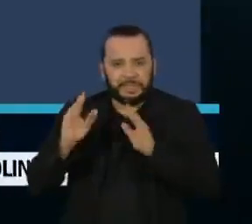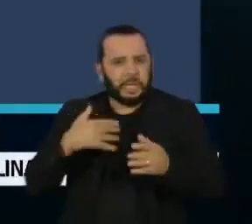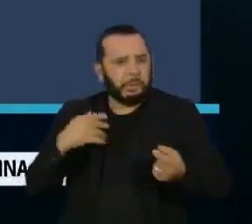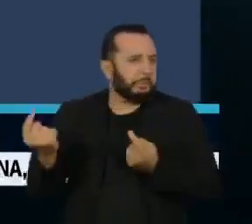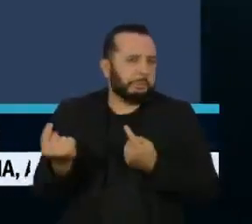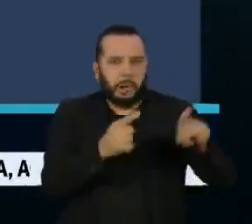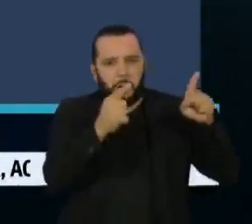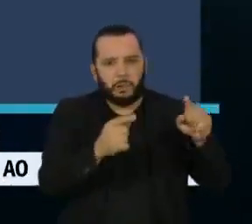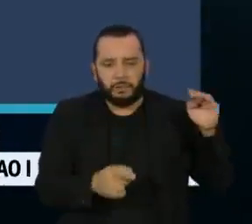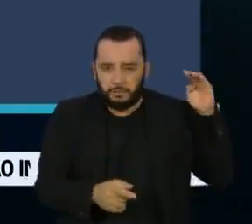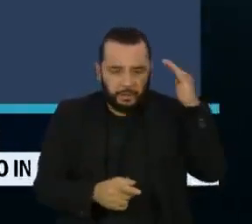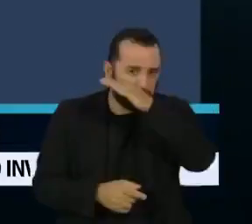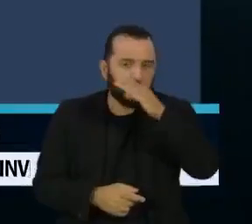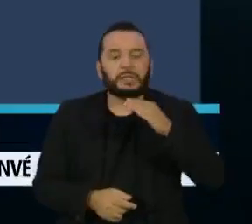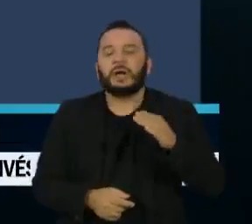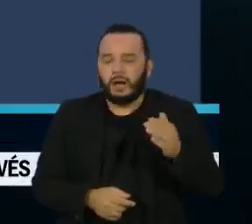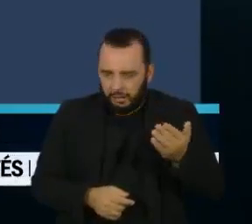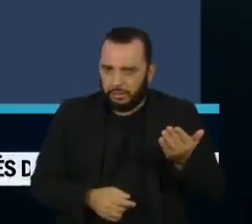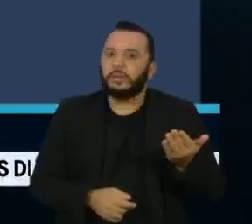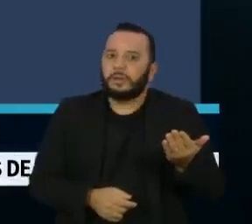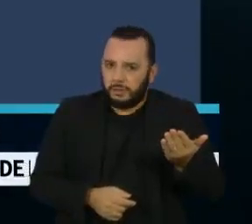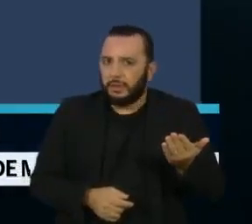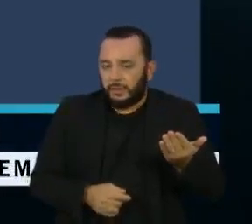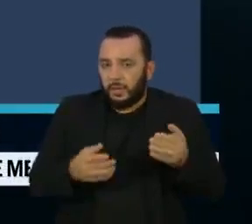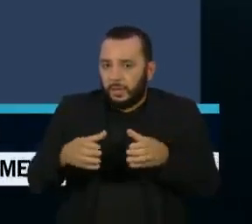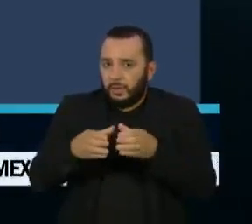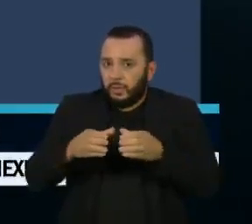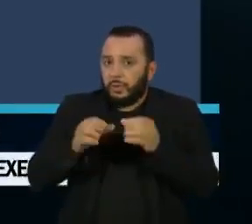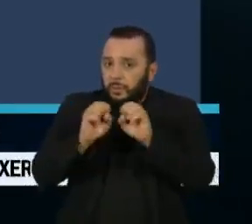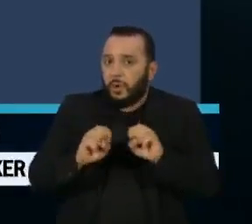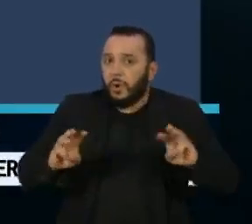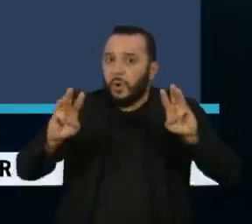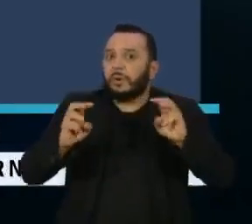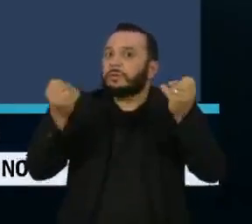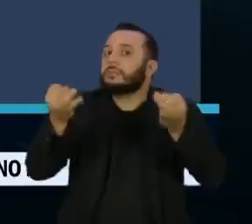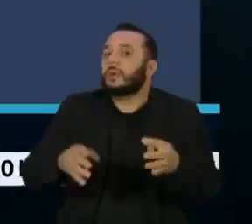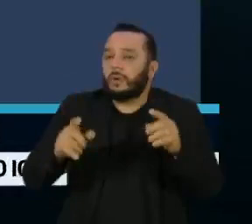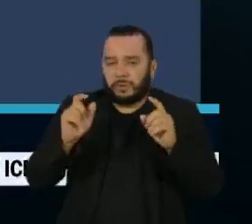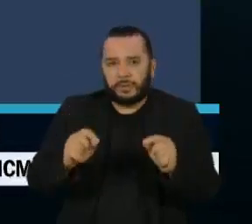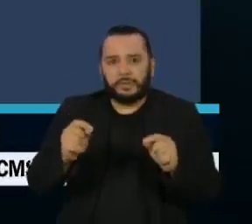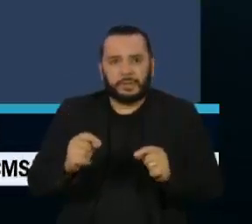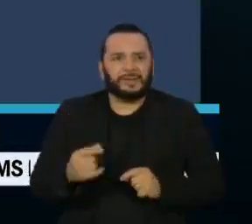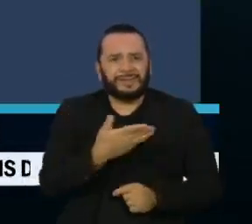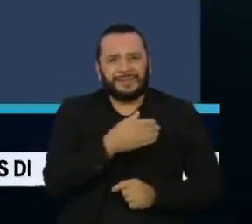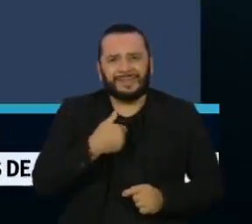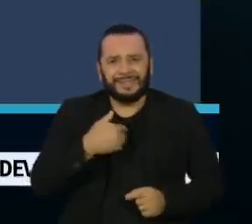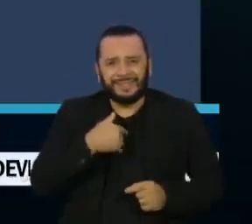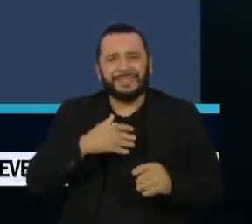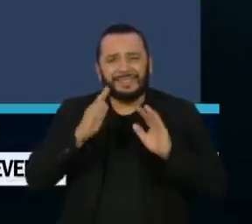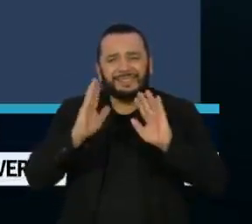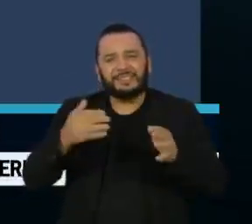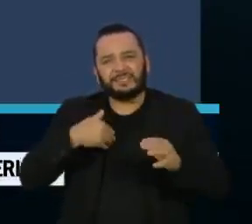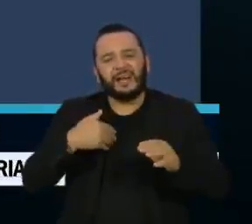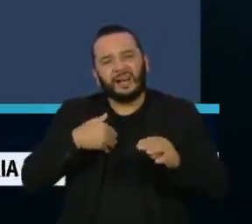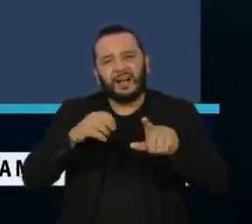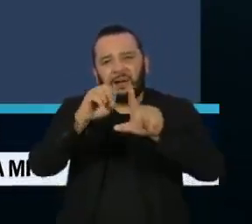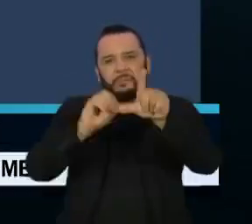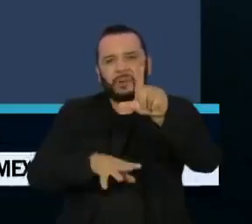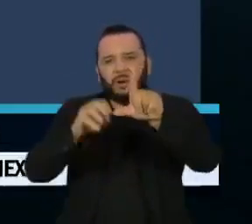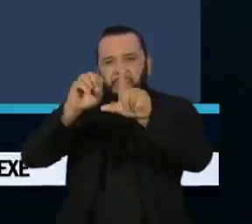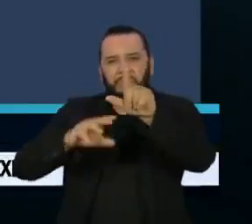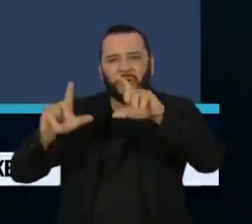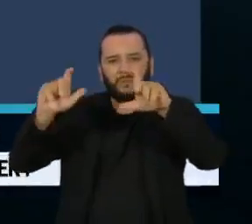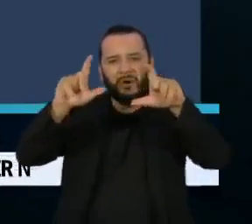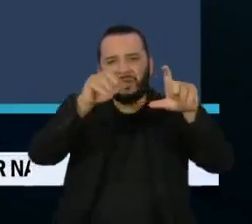veemência a atitude do presidente Jair Bolsonaro, o Comitê da ONU ressalta que a circulação dessas imagens perpetua ainda mais